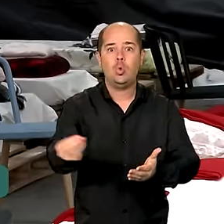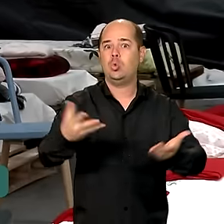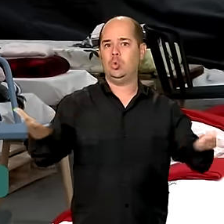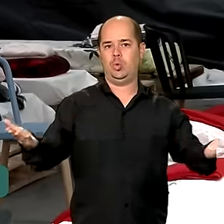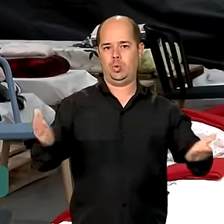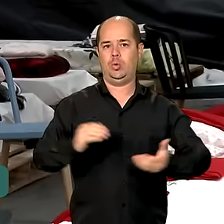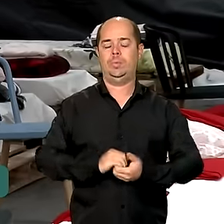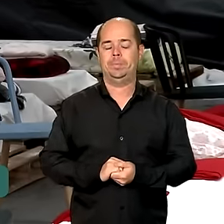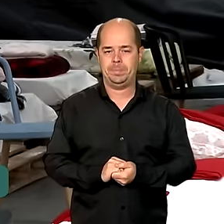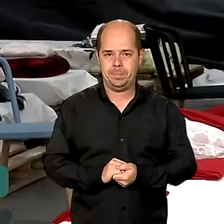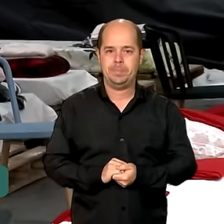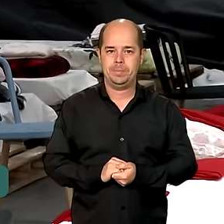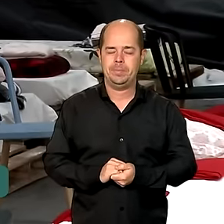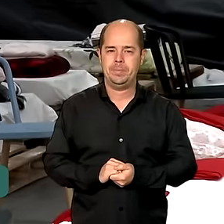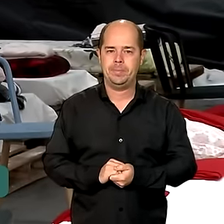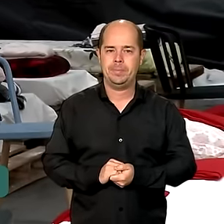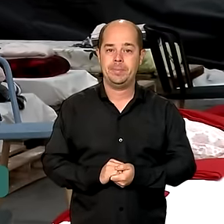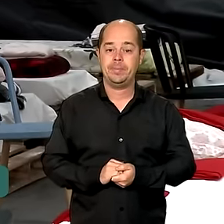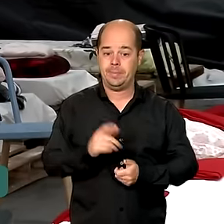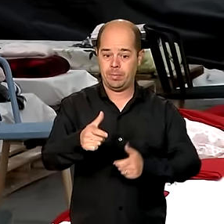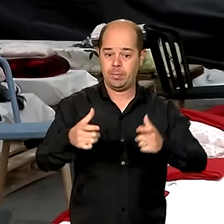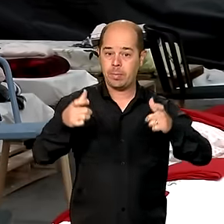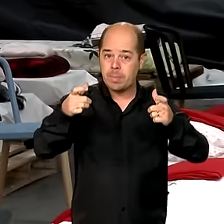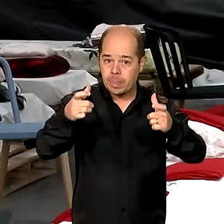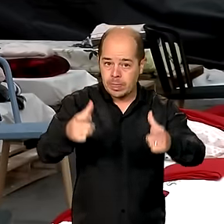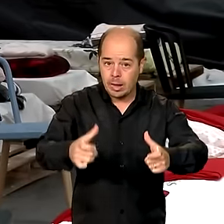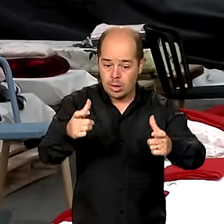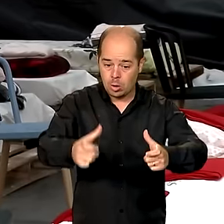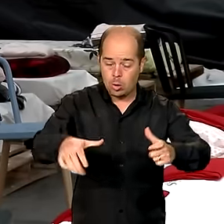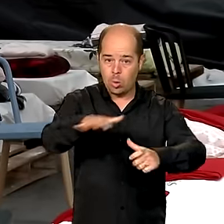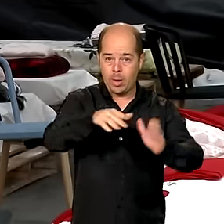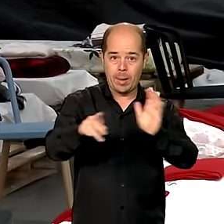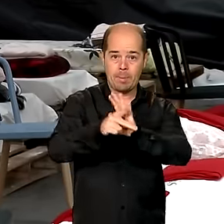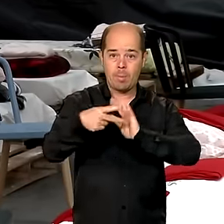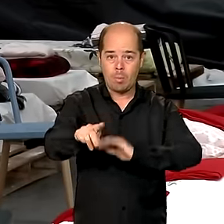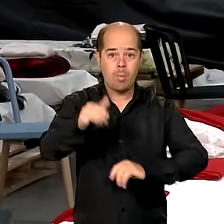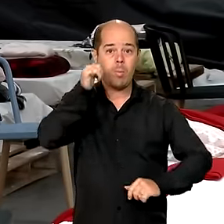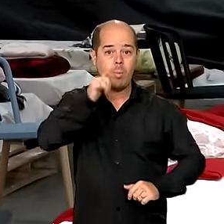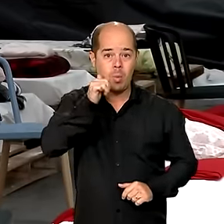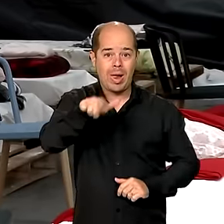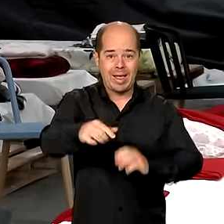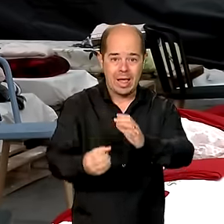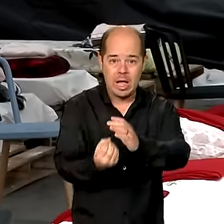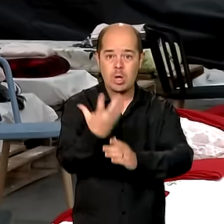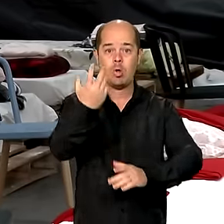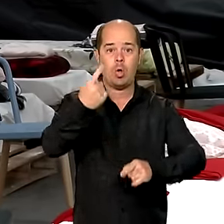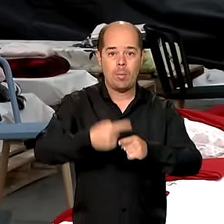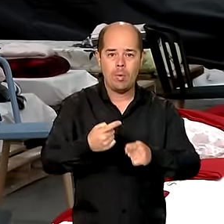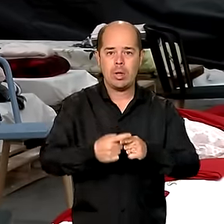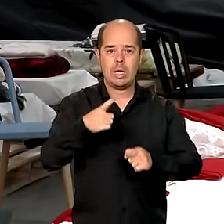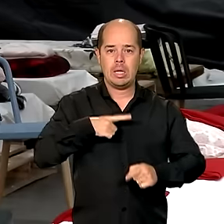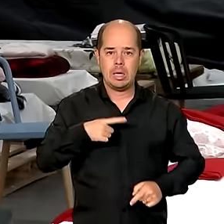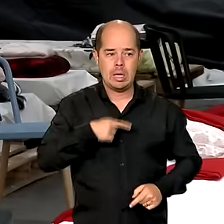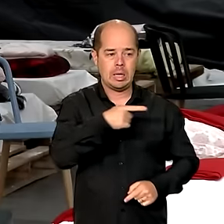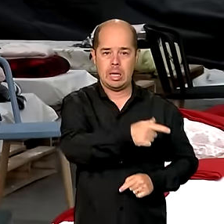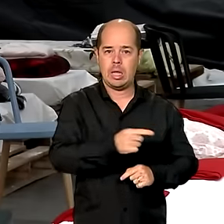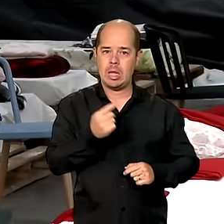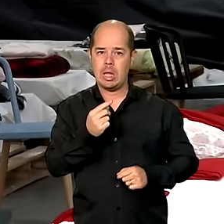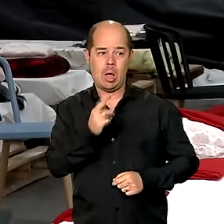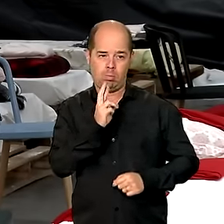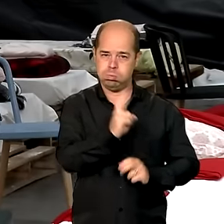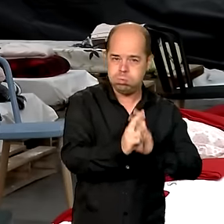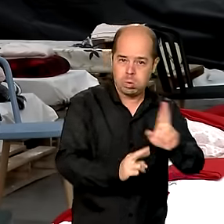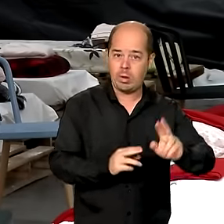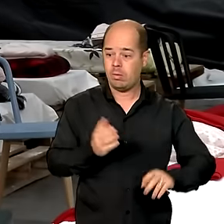Sul. Os abrigos foram criados após denúncias de abusos sexuais contra mulheres e crianças nos abrigos gerais.